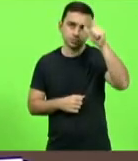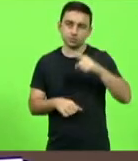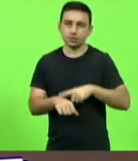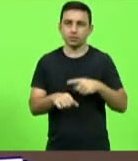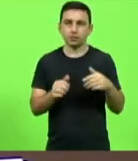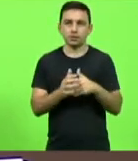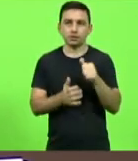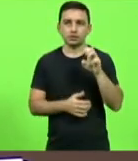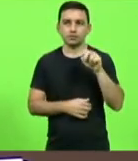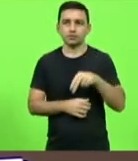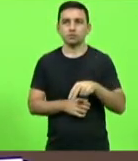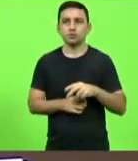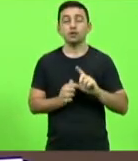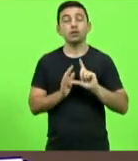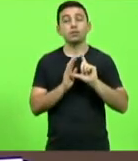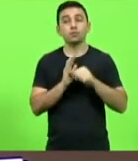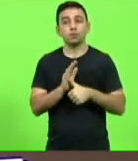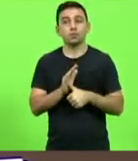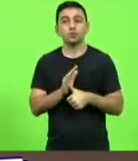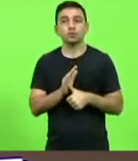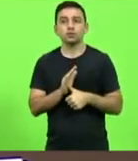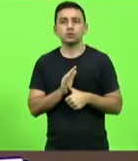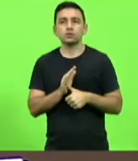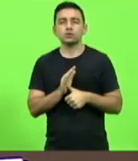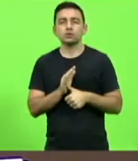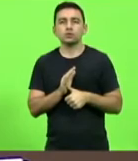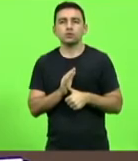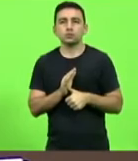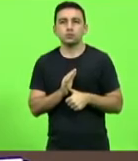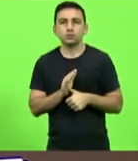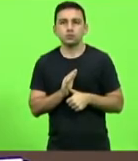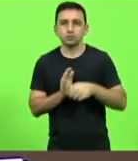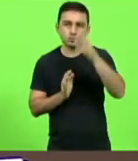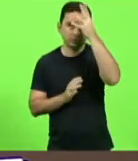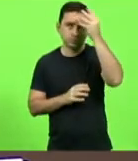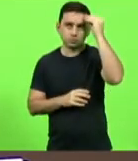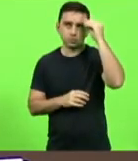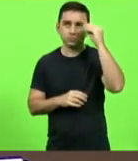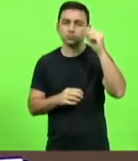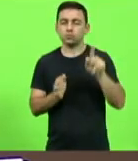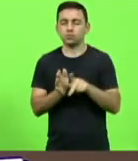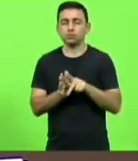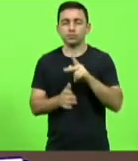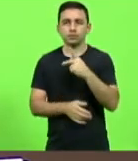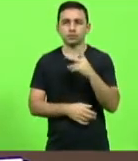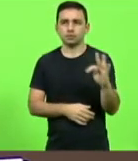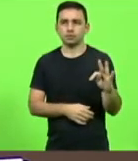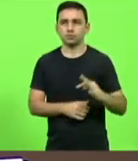15 minutos logo em seguida deputada Luciana Carvinati pelo Partido dos Trabalhadores